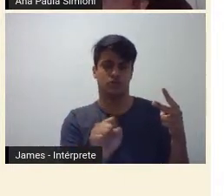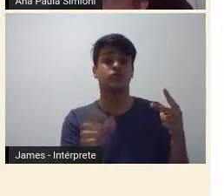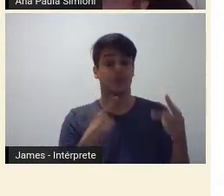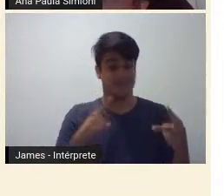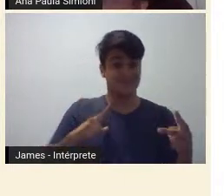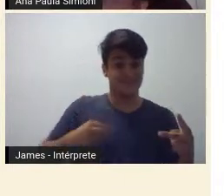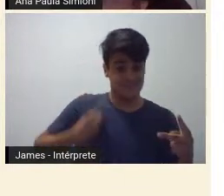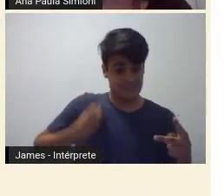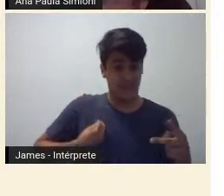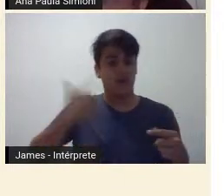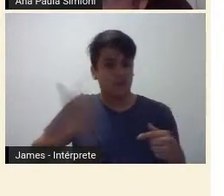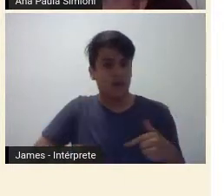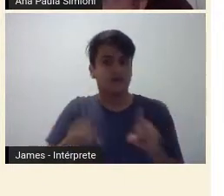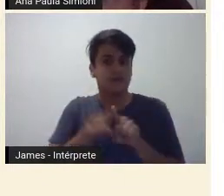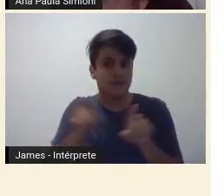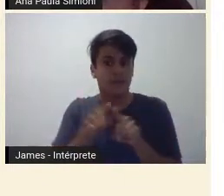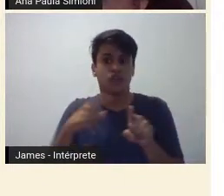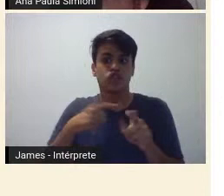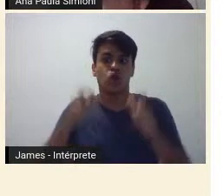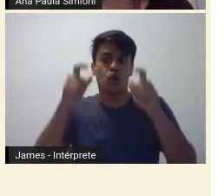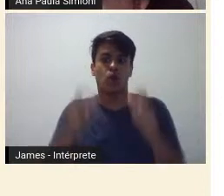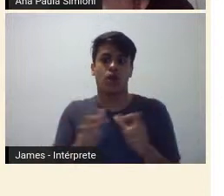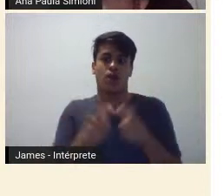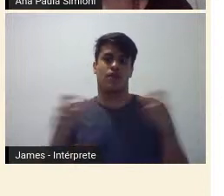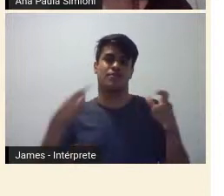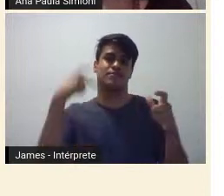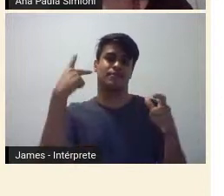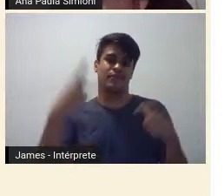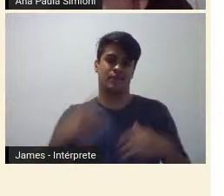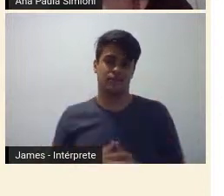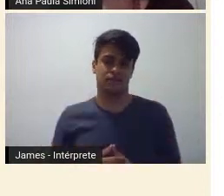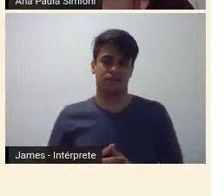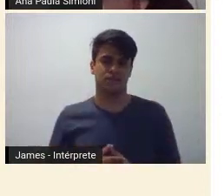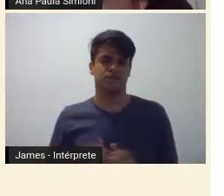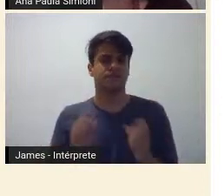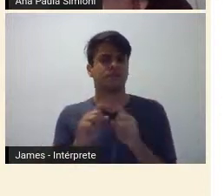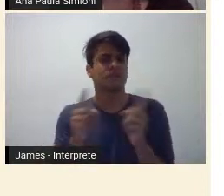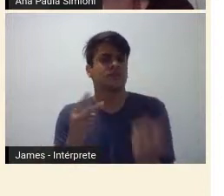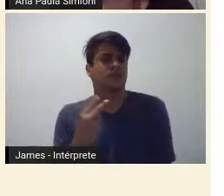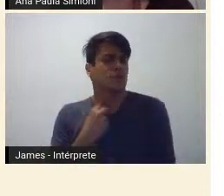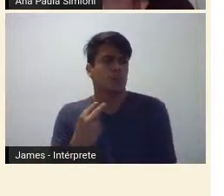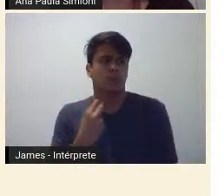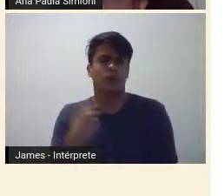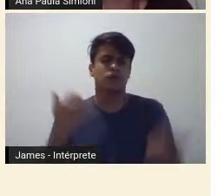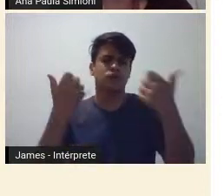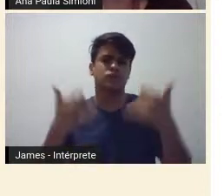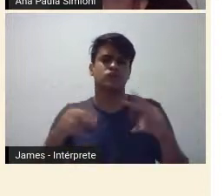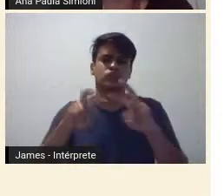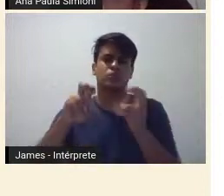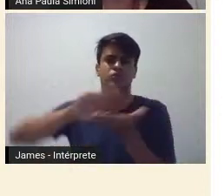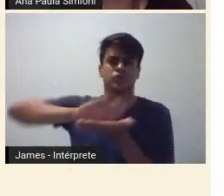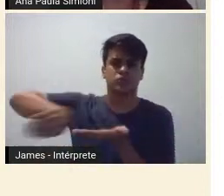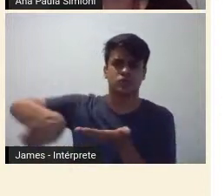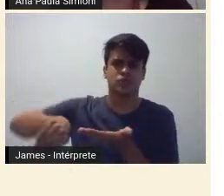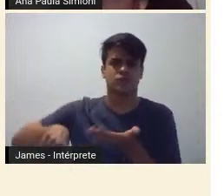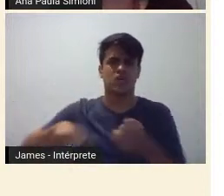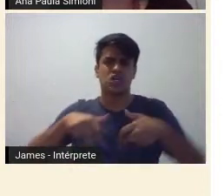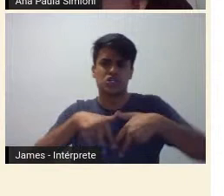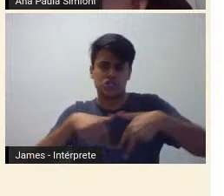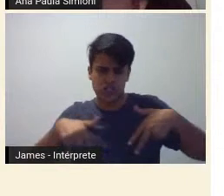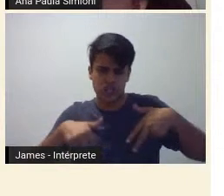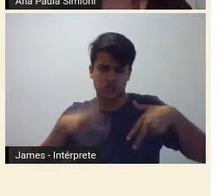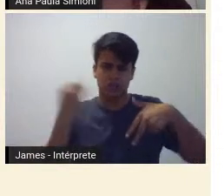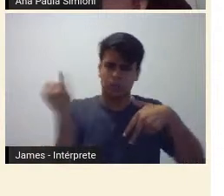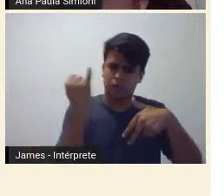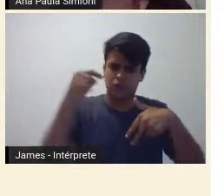estava muito bem representada. Bom, se a gente não pode trabalhar com a ideia de exclusão, o gênero não é uma questão pertinente para o